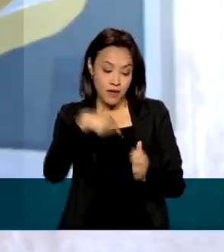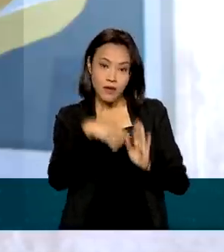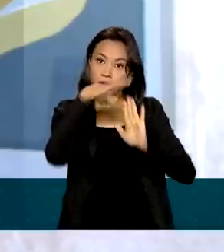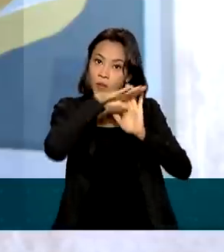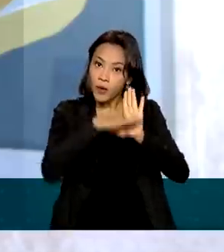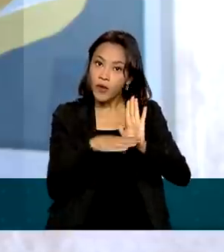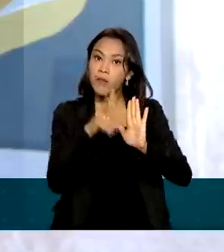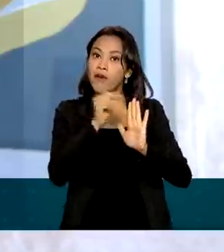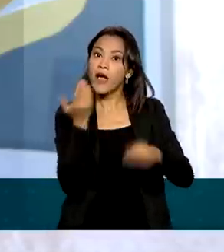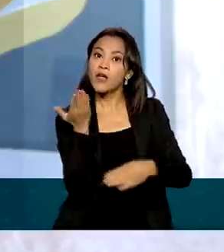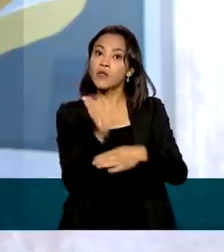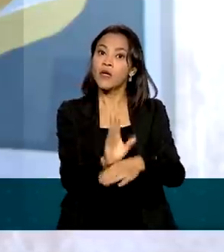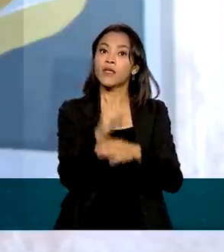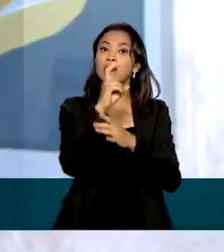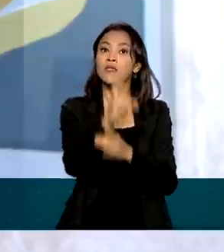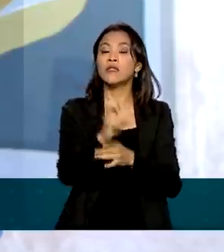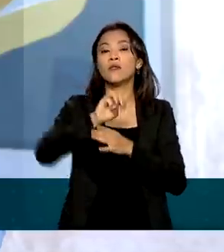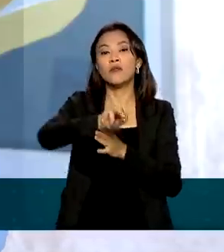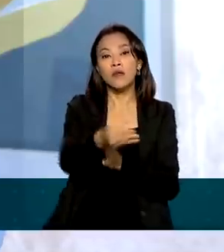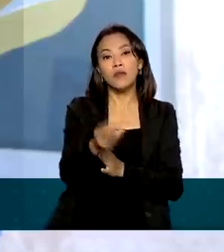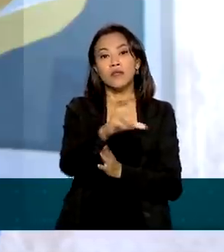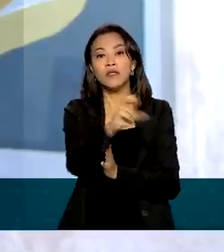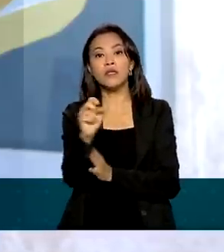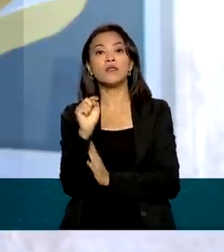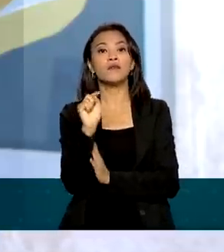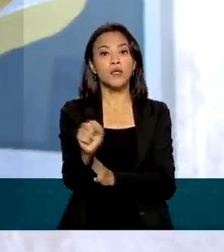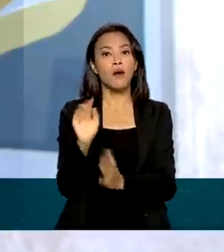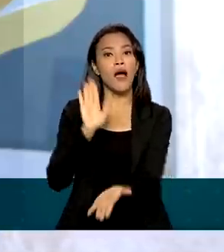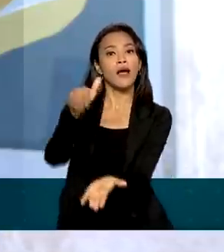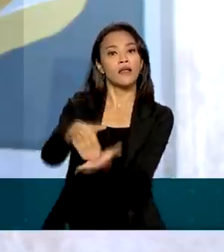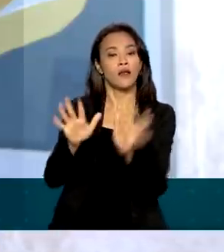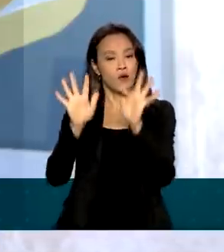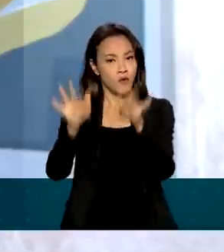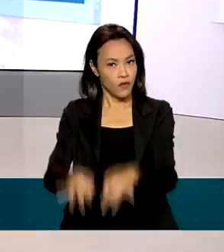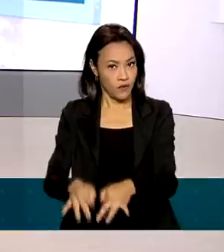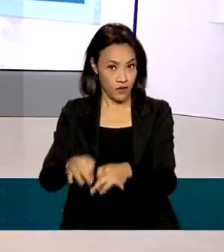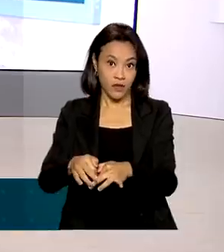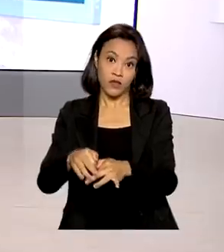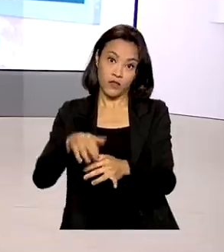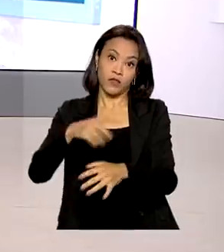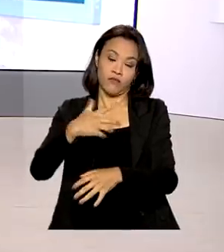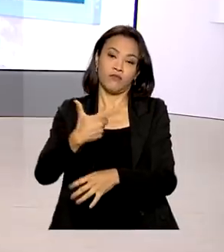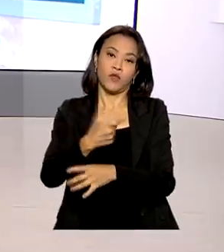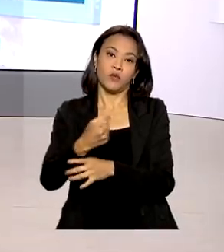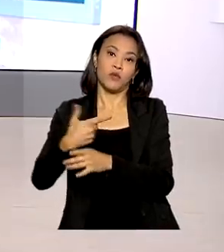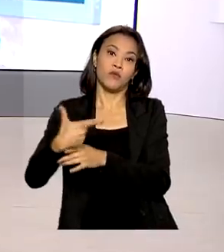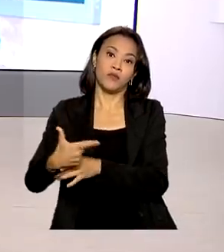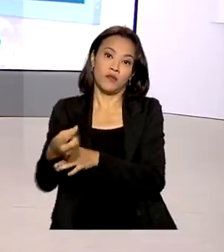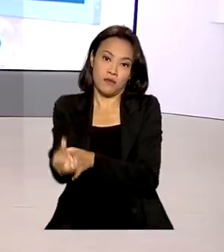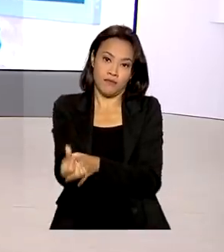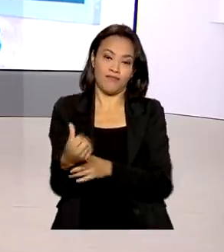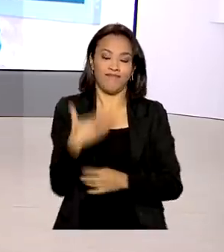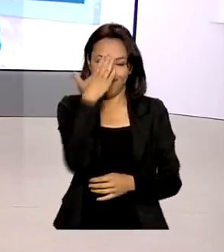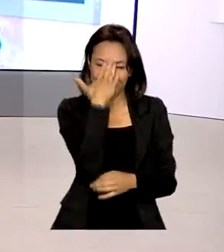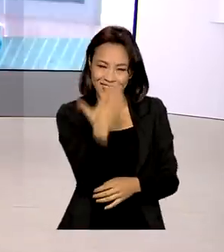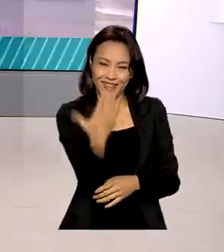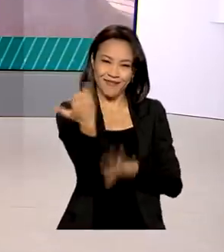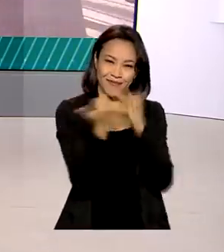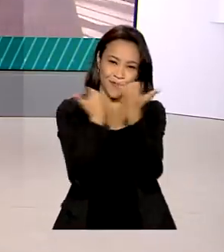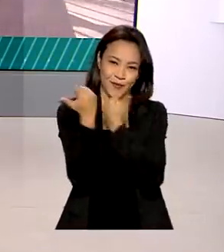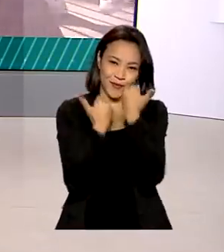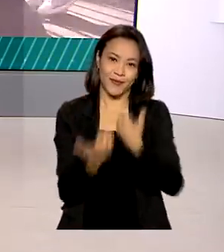todo 5 milhões e meio de famílias até o final de 2026. Luciana? Márcia, obrigada pelas informações.